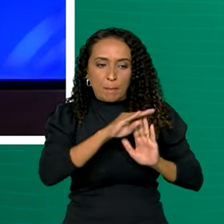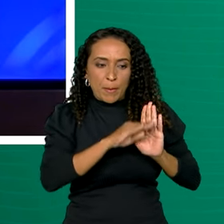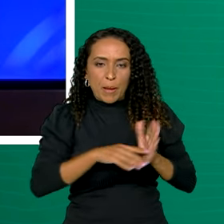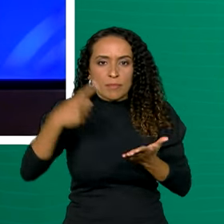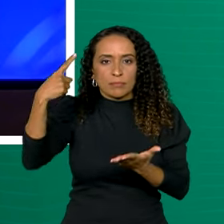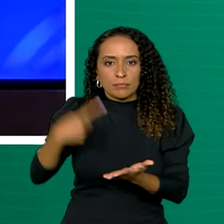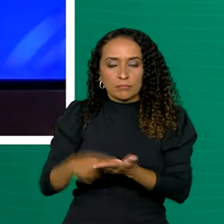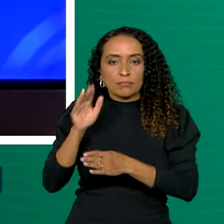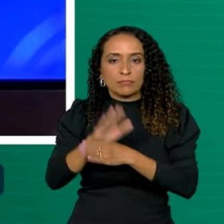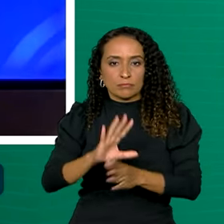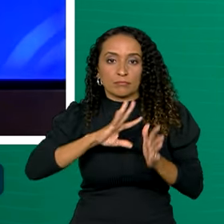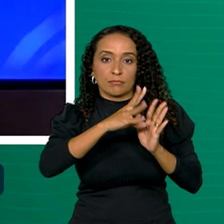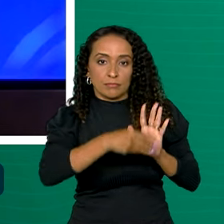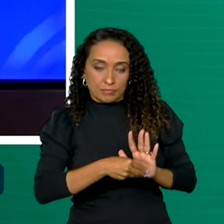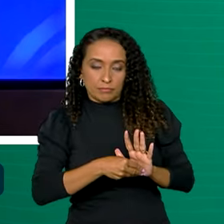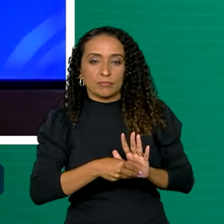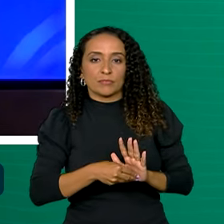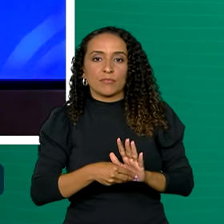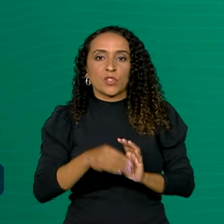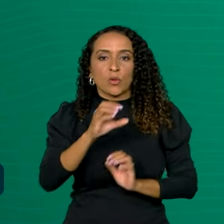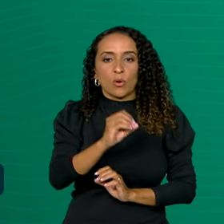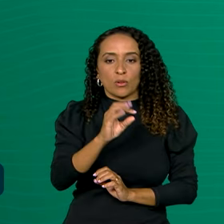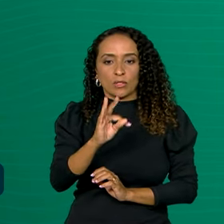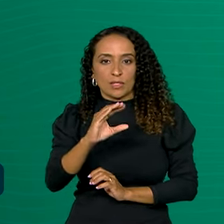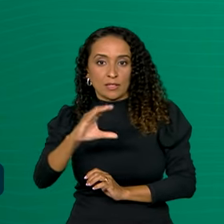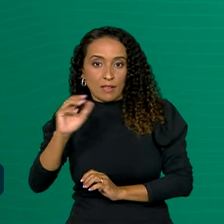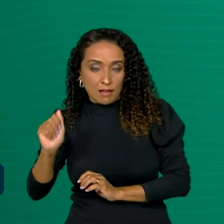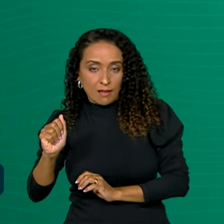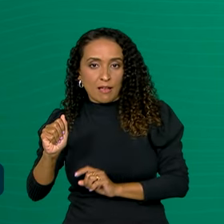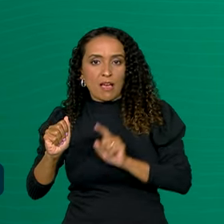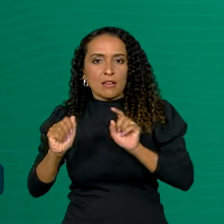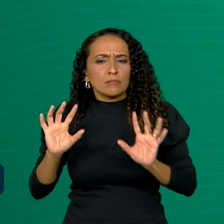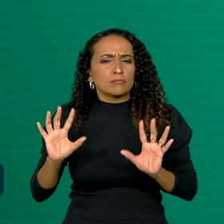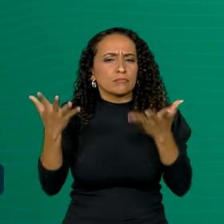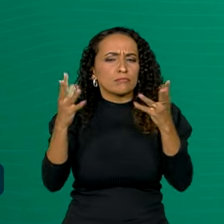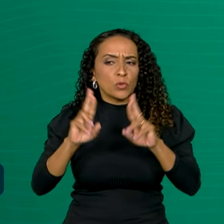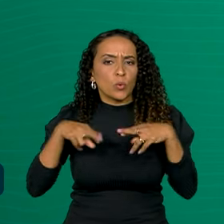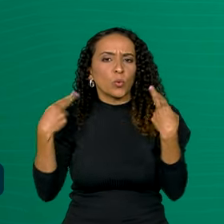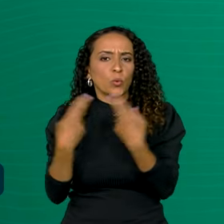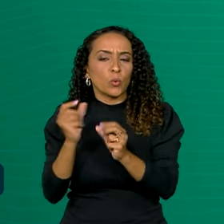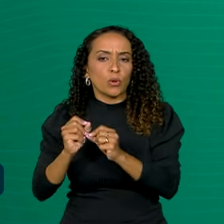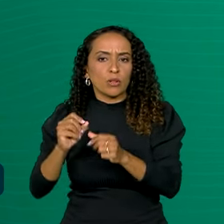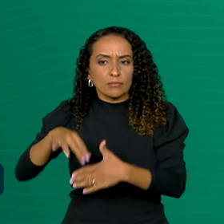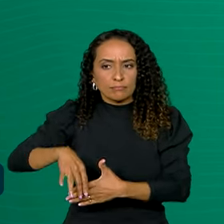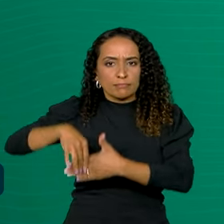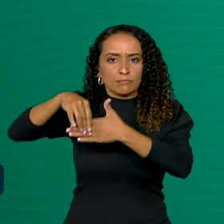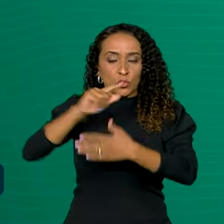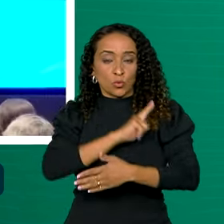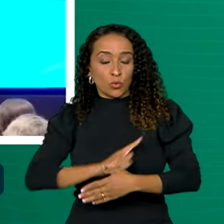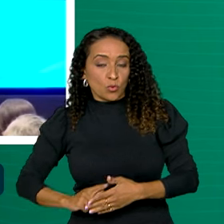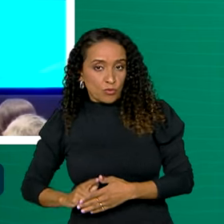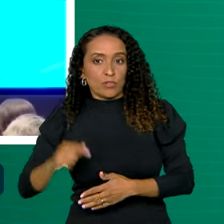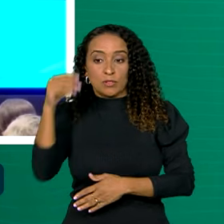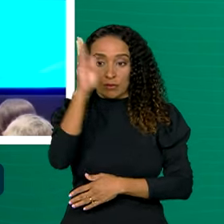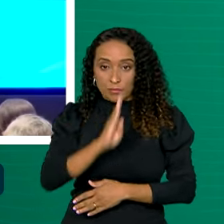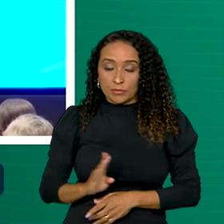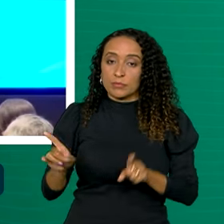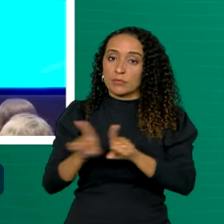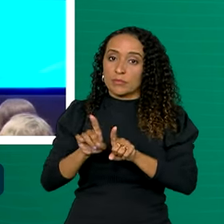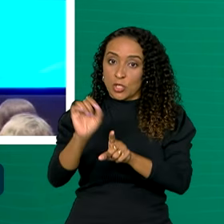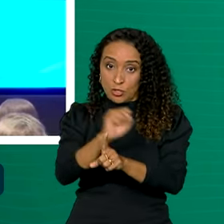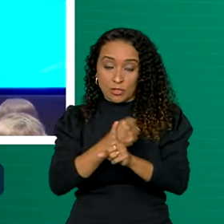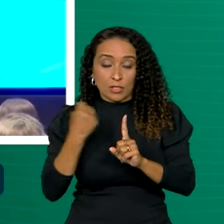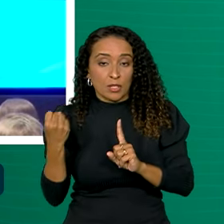Cooperação Amazônica, OTCA. O evento reúne representantes do governo brasileiro e da sociedade